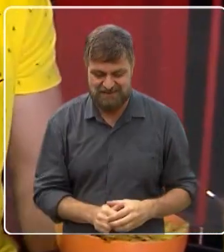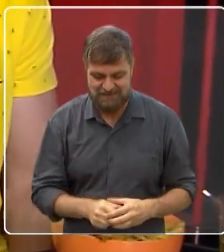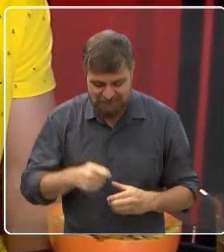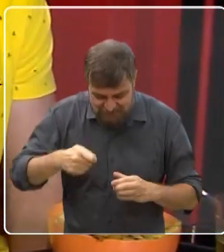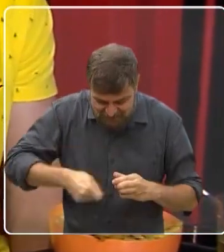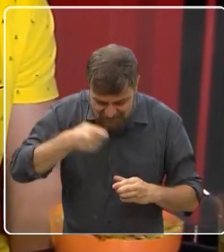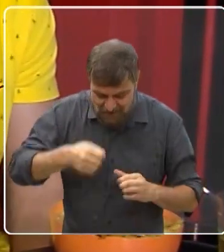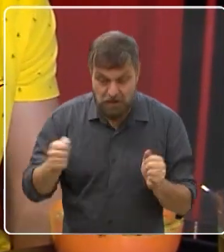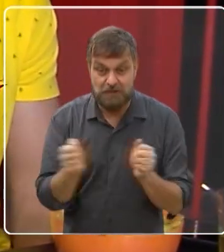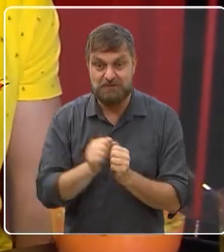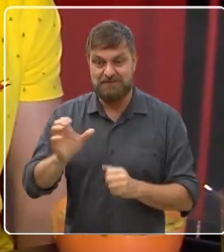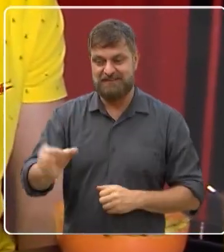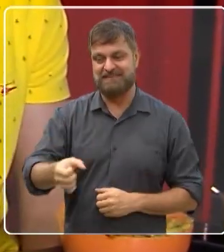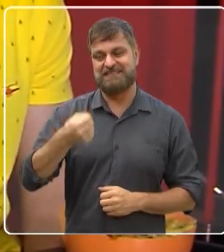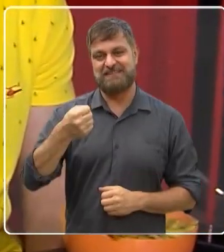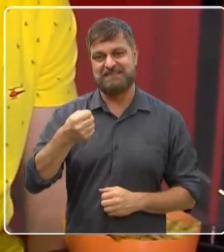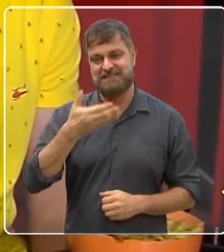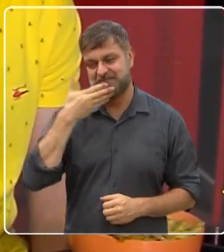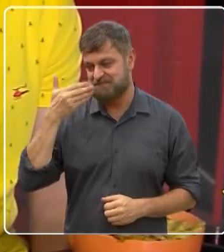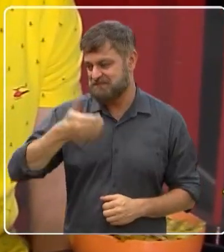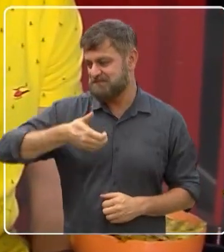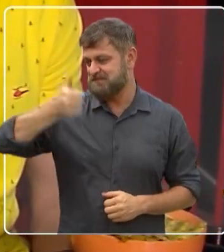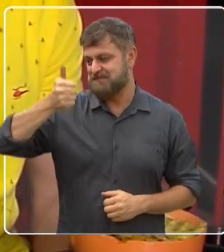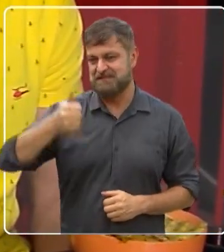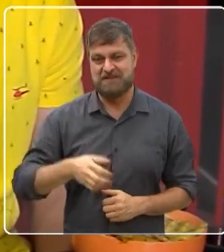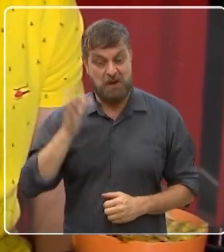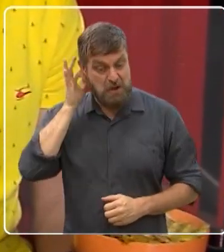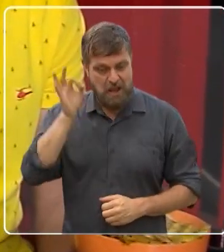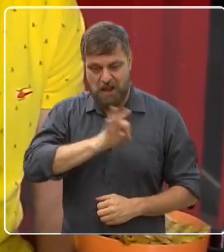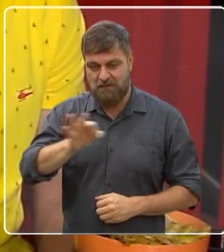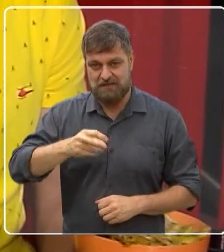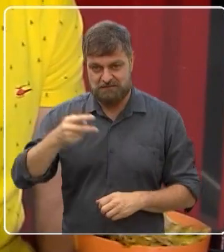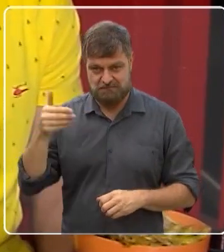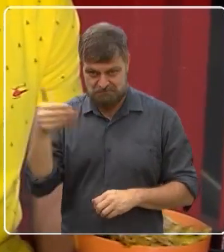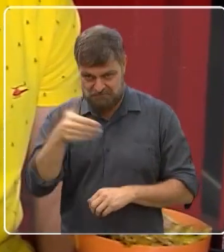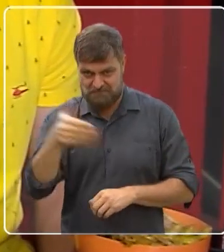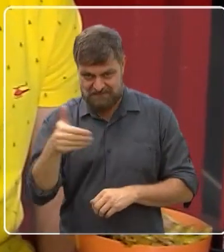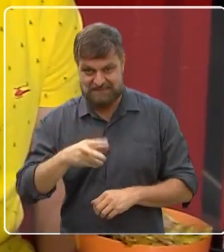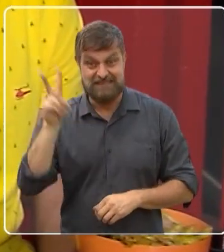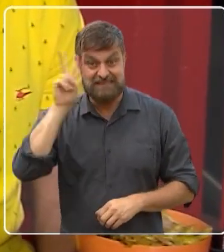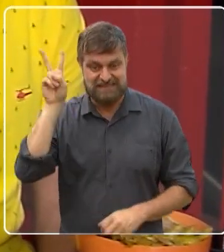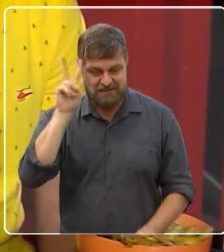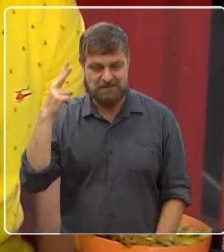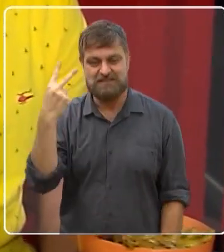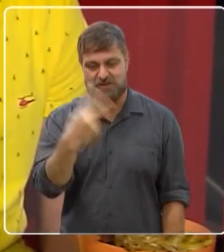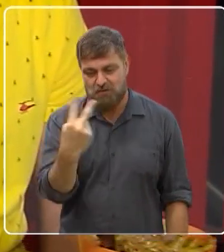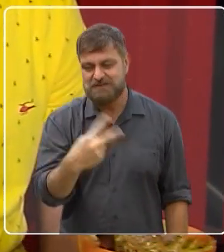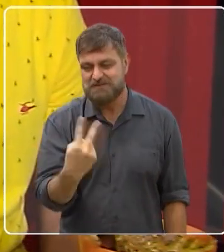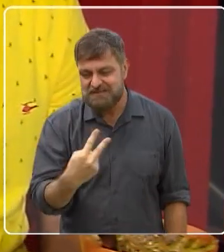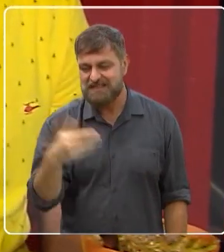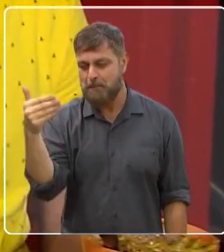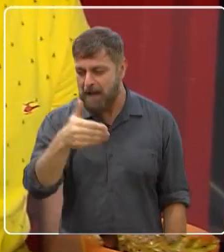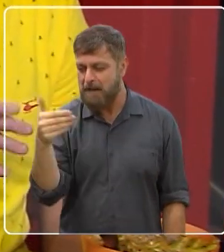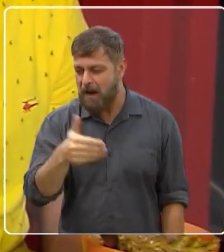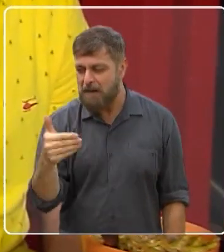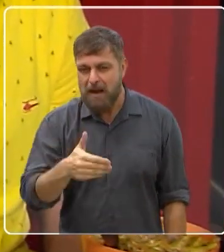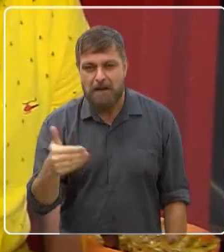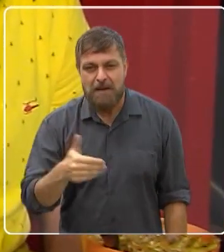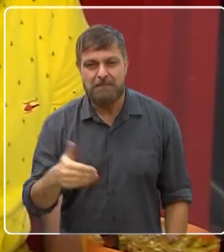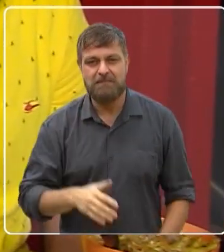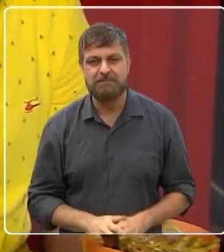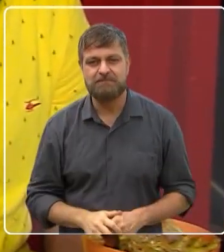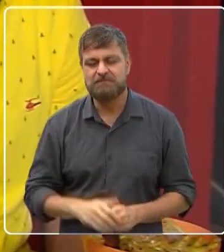melhor aí? Cervejinha pra acompanhar, melhor ainda. Bom demais. E vem sempre aqui? Toda segunda, bato cartão. Cara, mas qual que é o